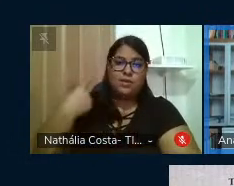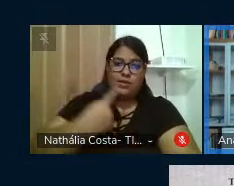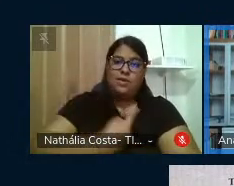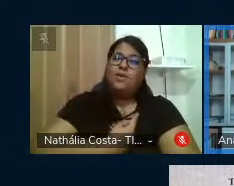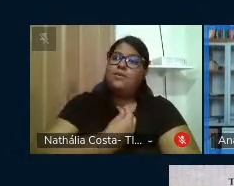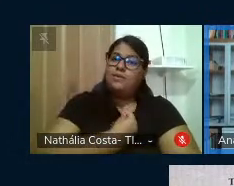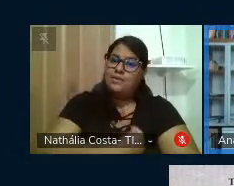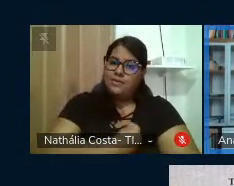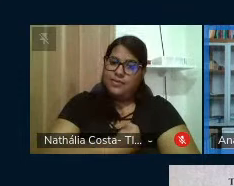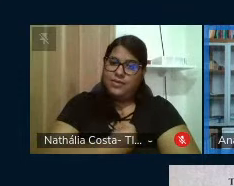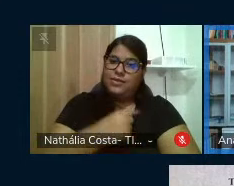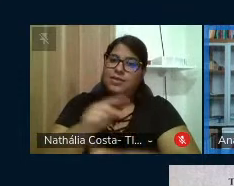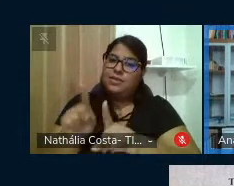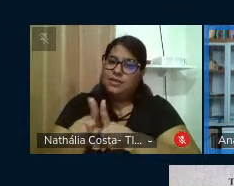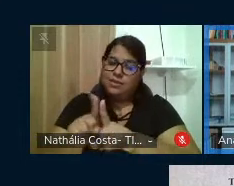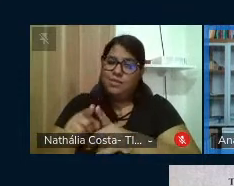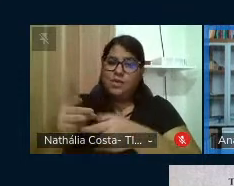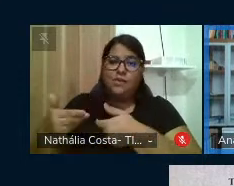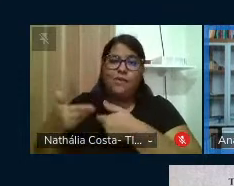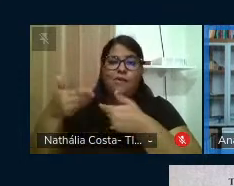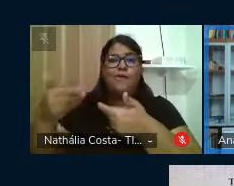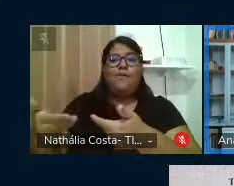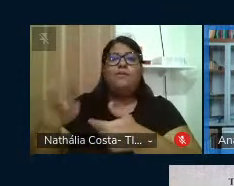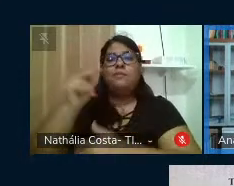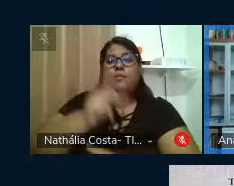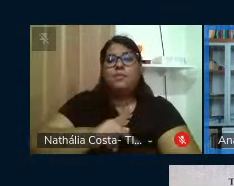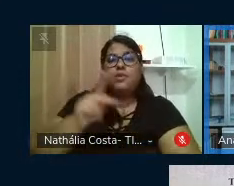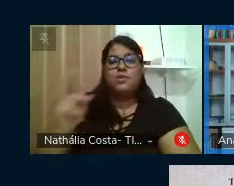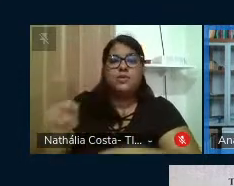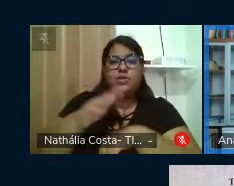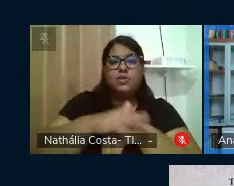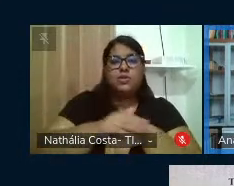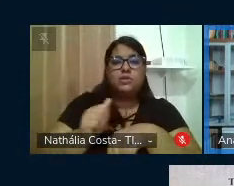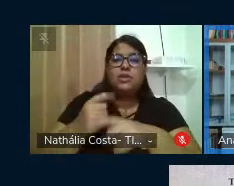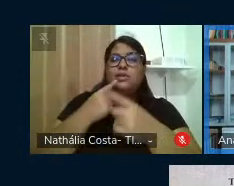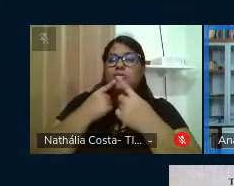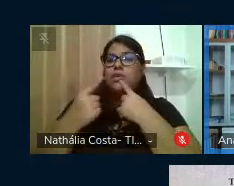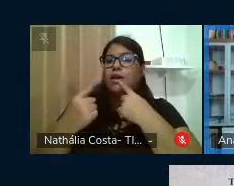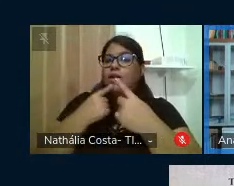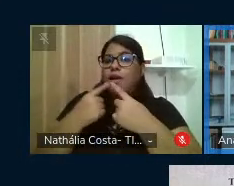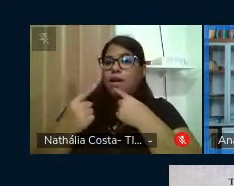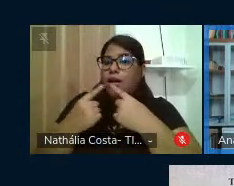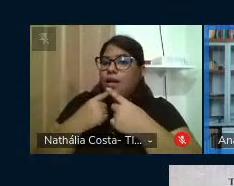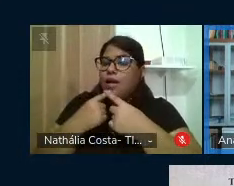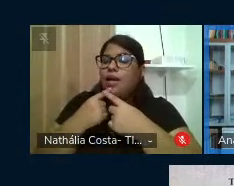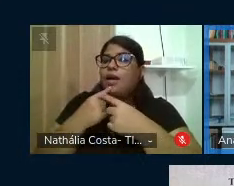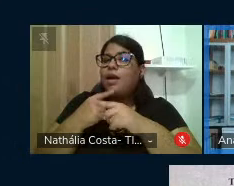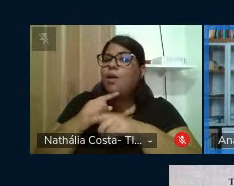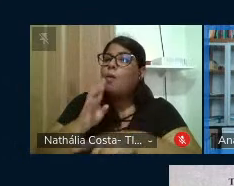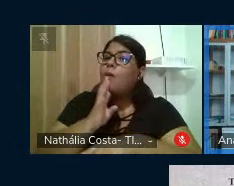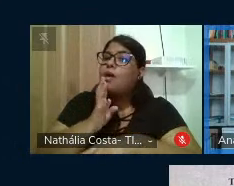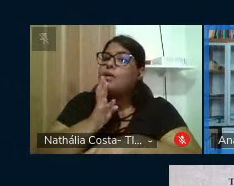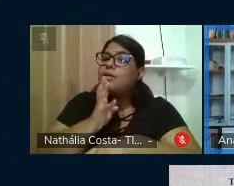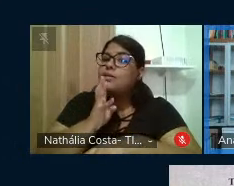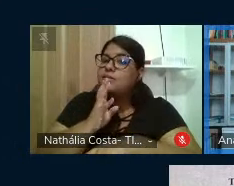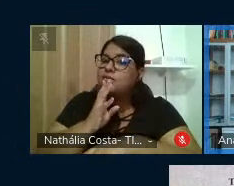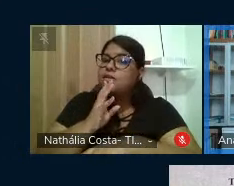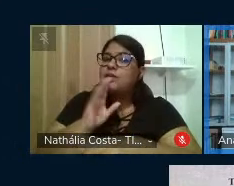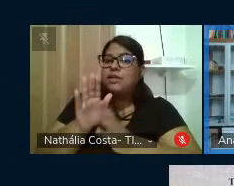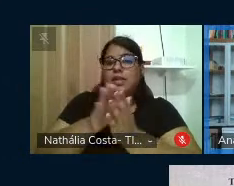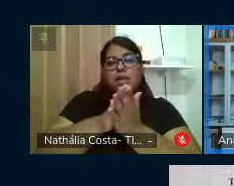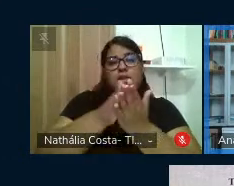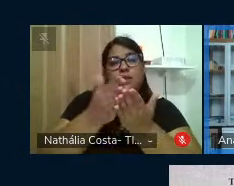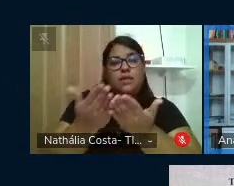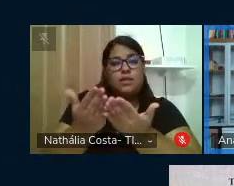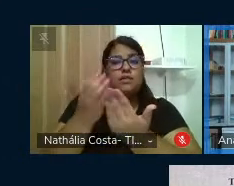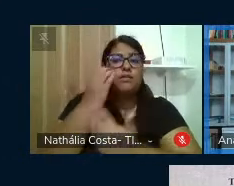vidas. E com esse convite os professores são chamados a dialogar. A dialogar e a conhecer as obras de Freire,